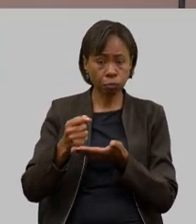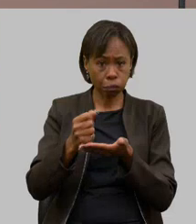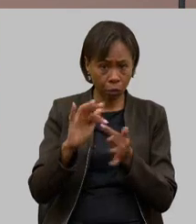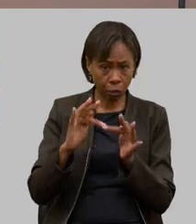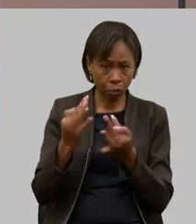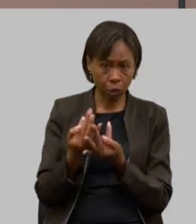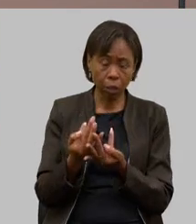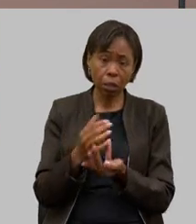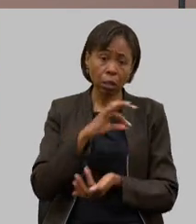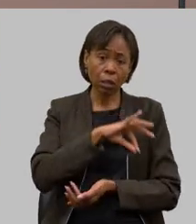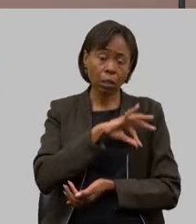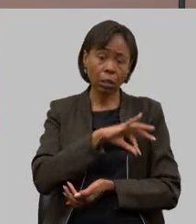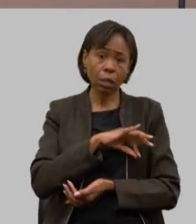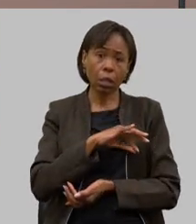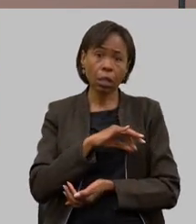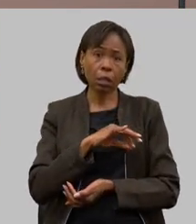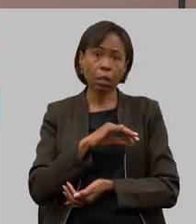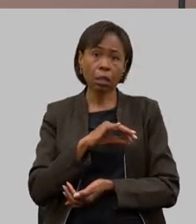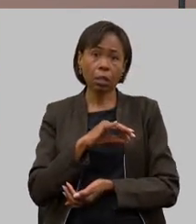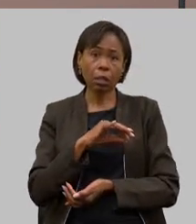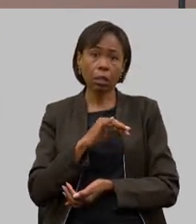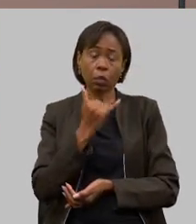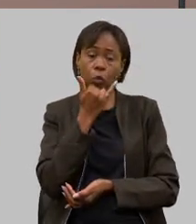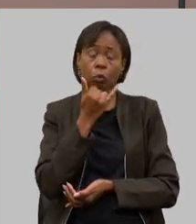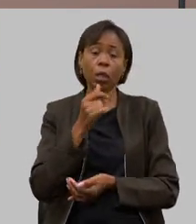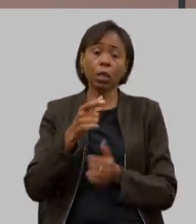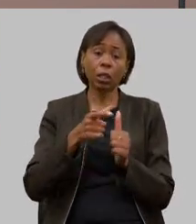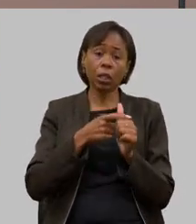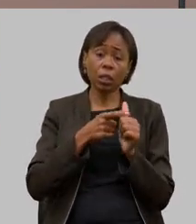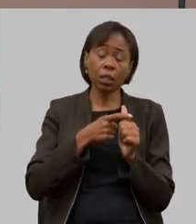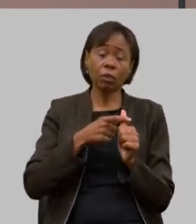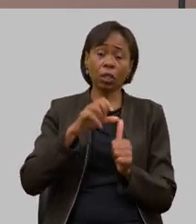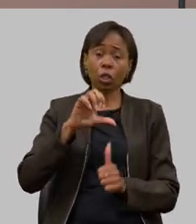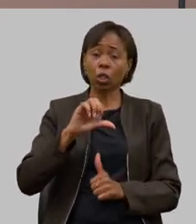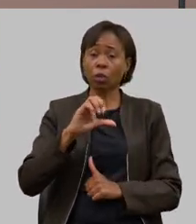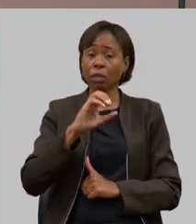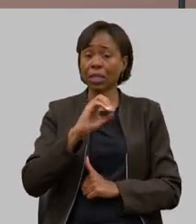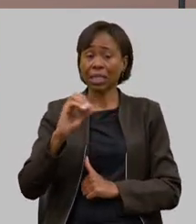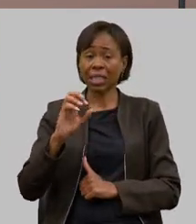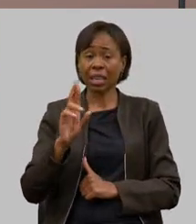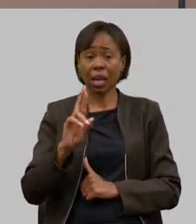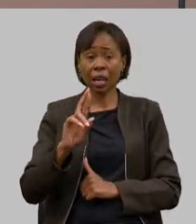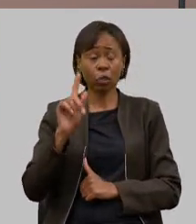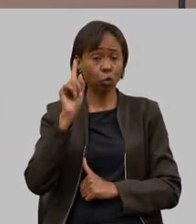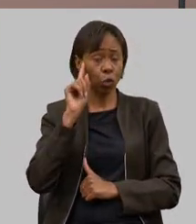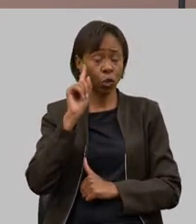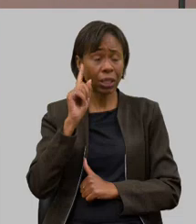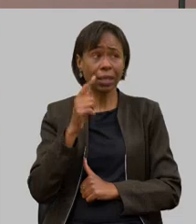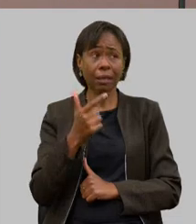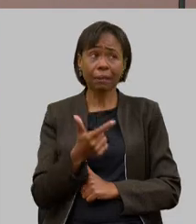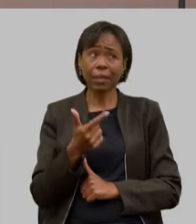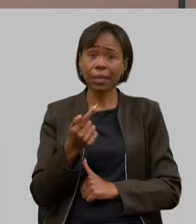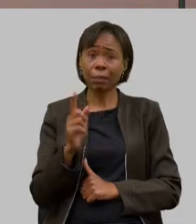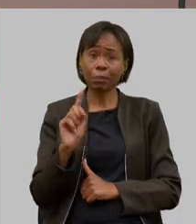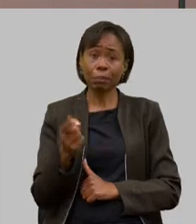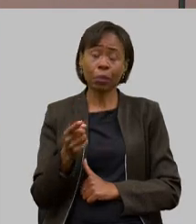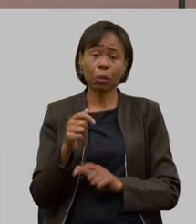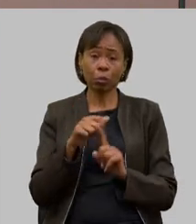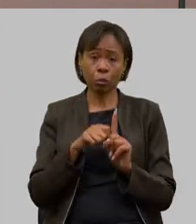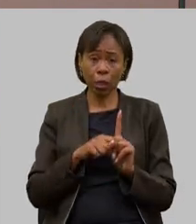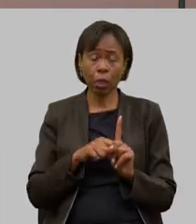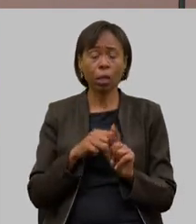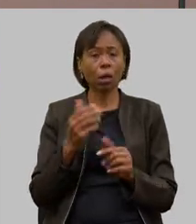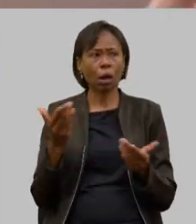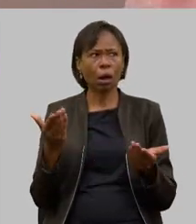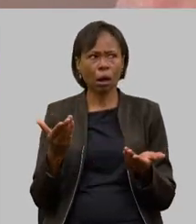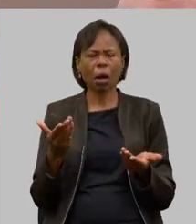reais por mês 27 mil 900 reais por dia 27 mil por mês tudo bem que tem um custo de produção que inclusive agora caiu um pouco eu